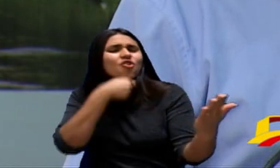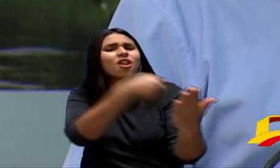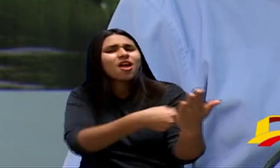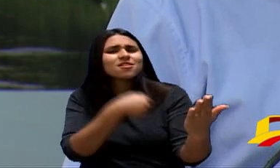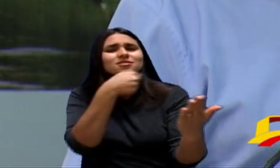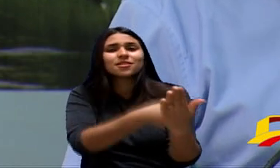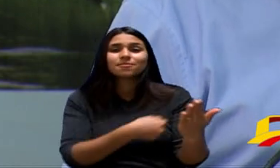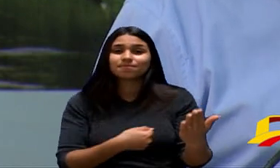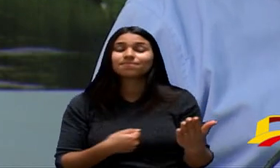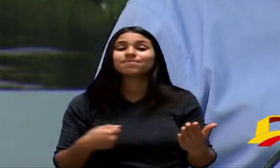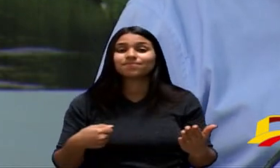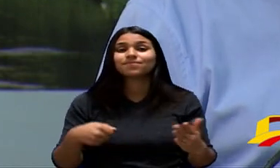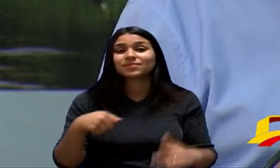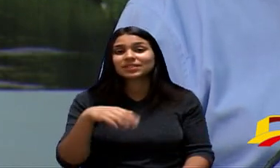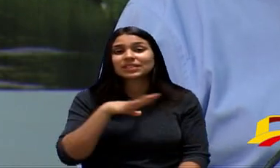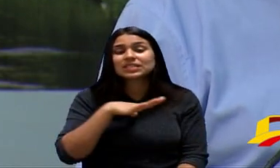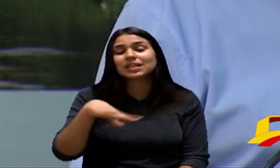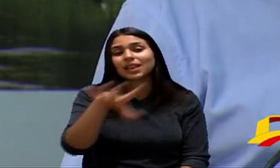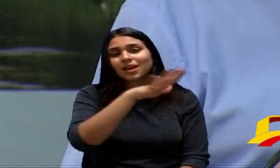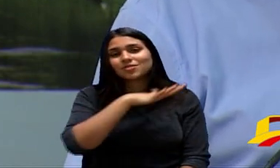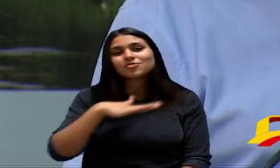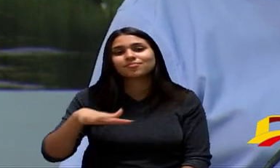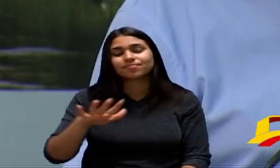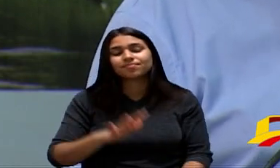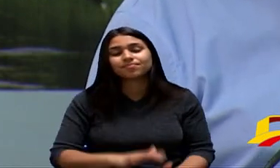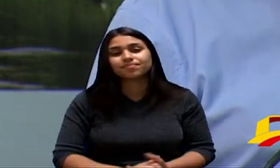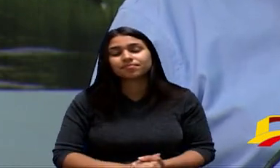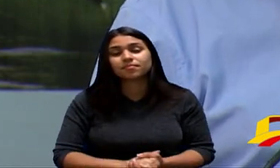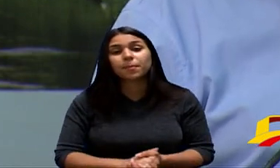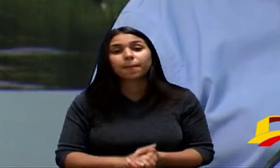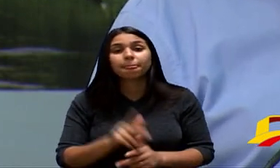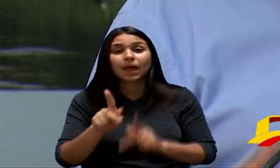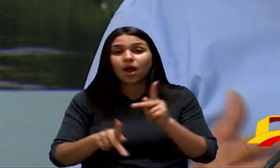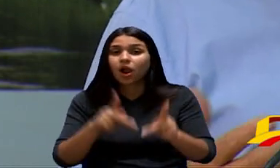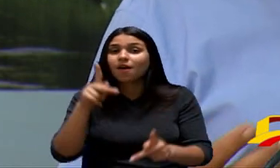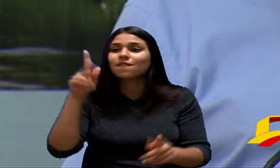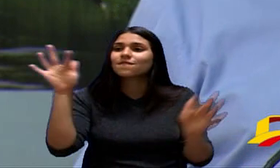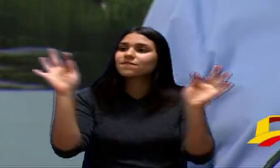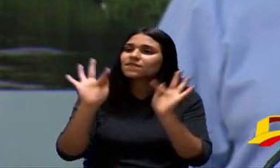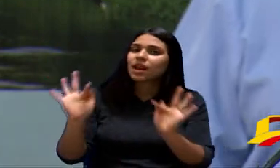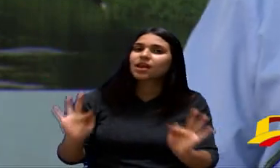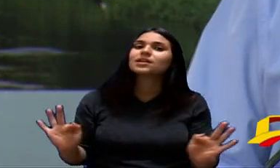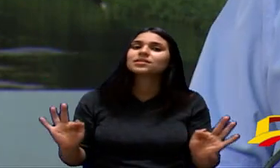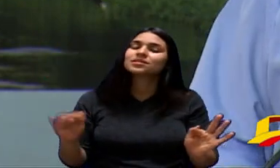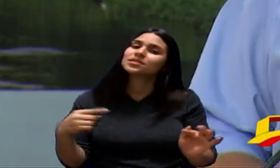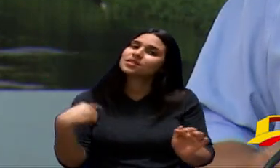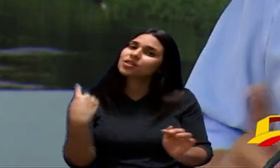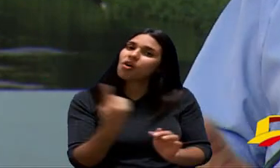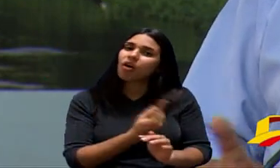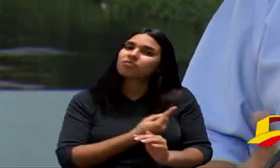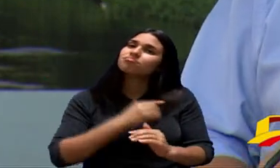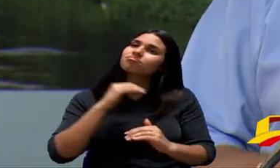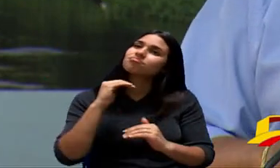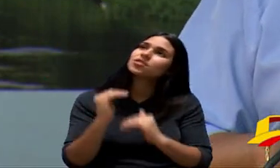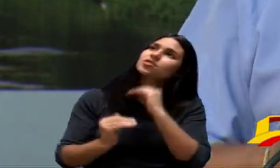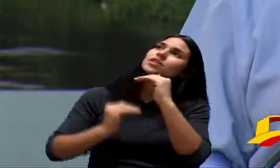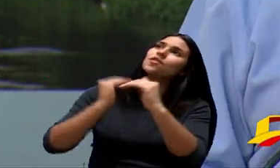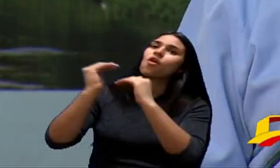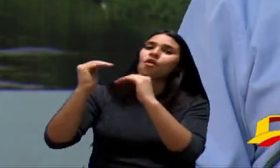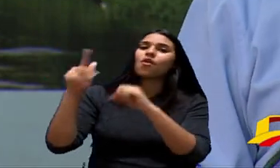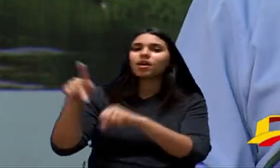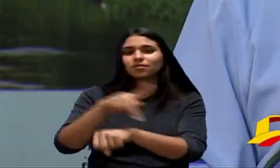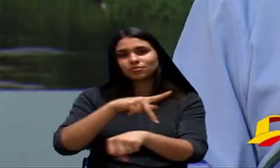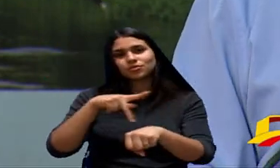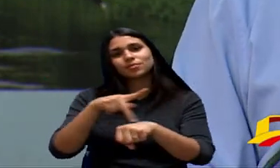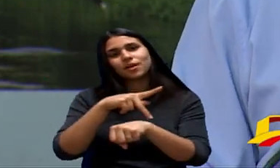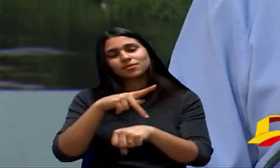Porque Só Com A População Feliz E Trabalhando É Que Nós Conseguimos Melhorar O País Então Não Tem Justificativa Para Essa Emenda